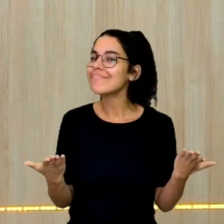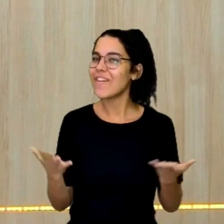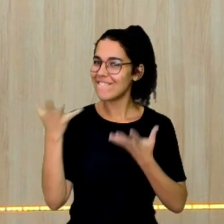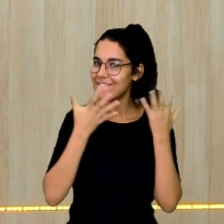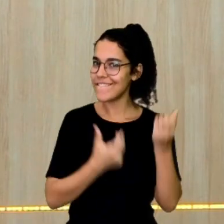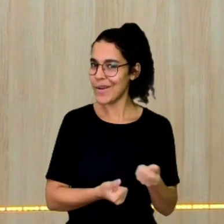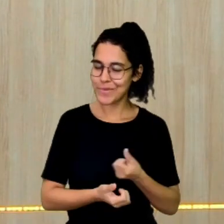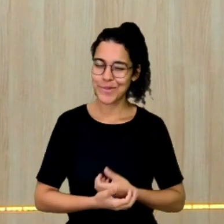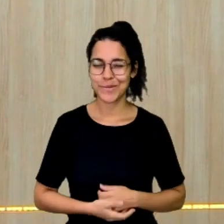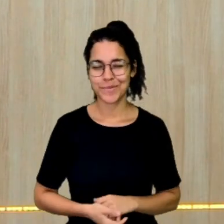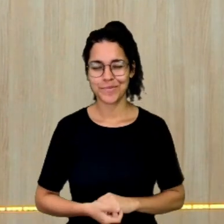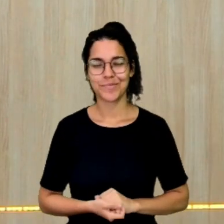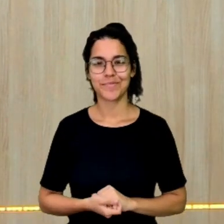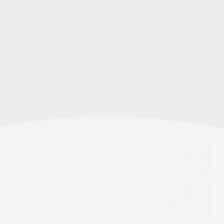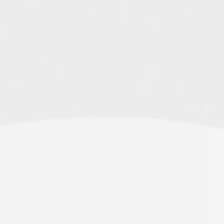vem comigo nessa onda!